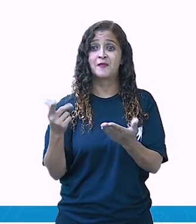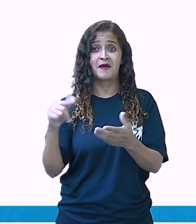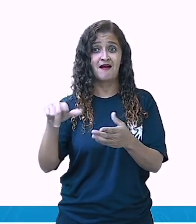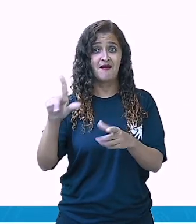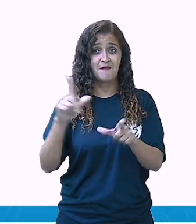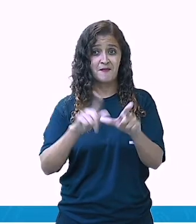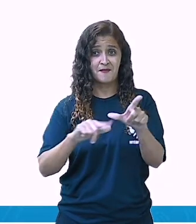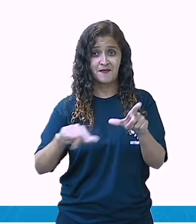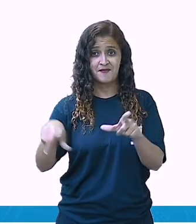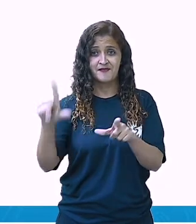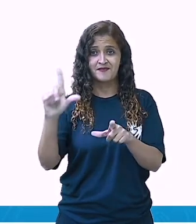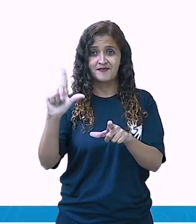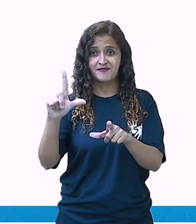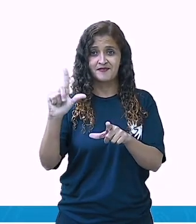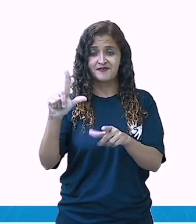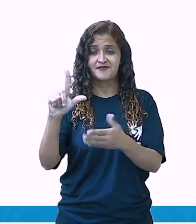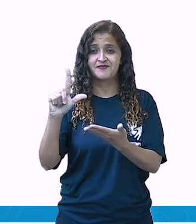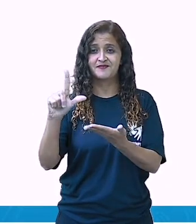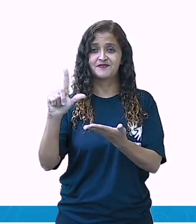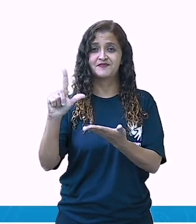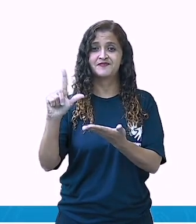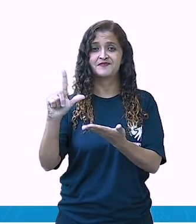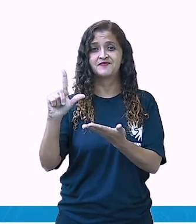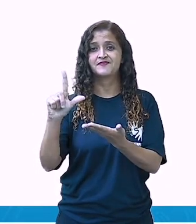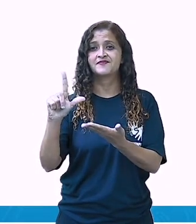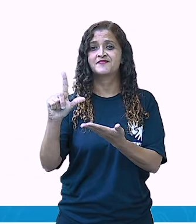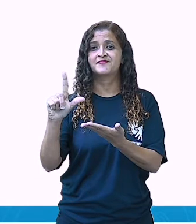Próximo, lagarto, que é a letra L.